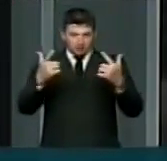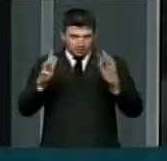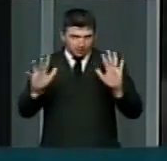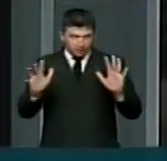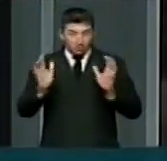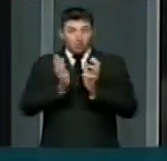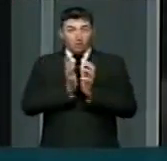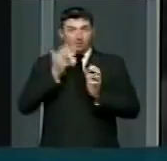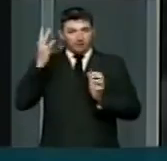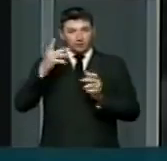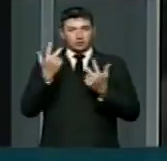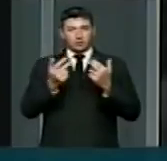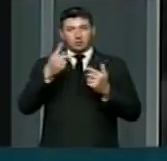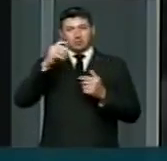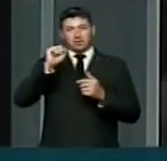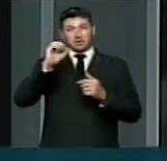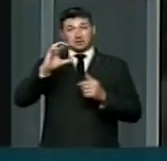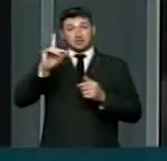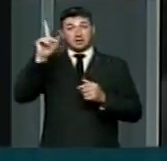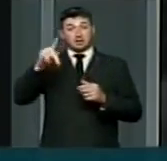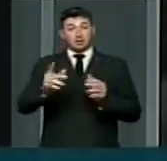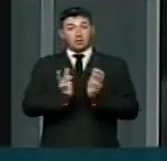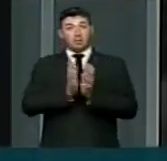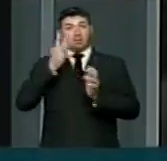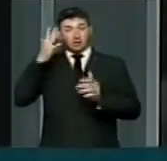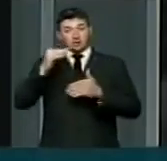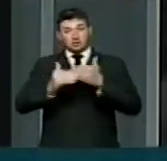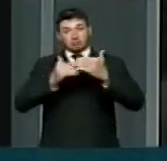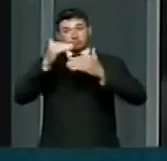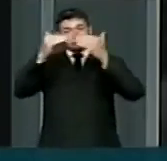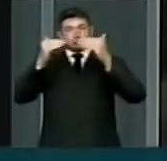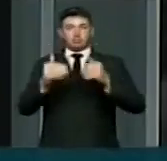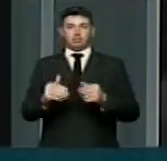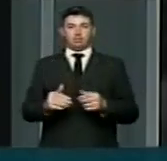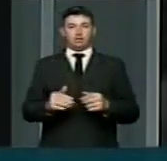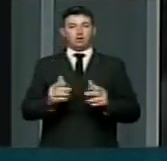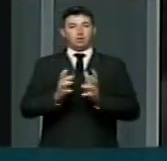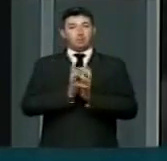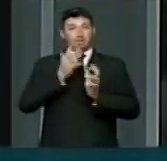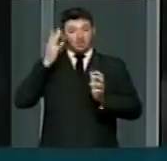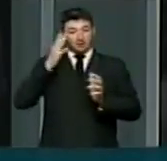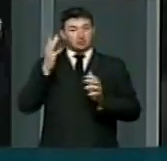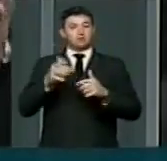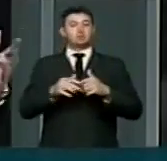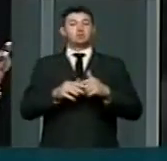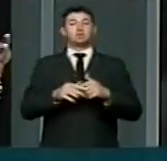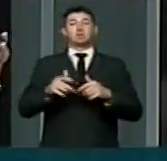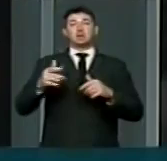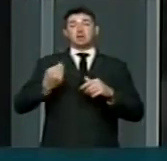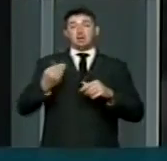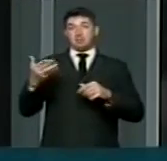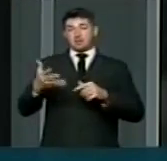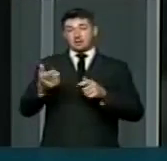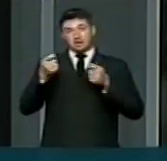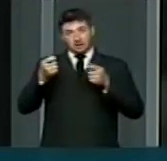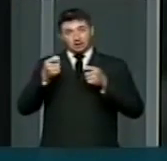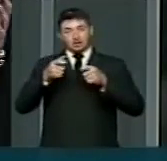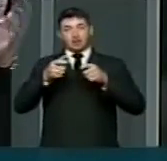que um partido como o PSC, que é um partido em crescimento, um partido que trabalha para poder ocupar um espaço